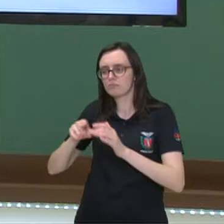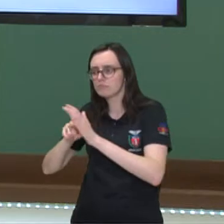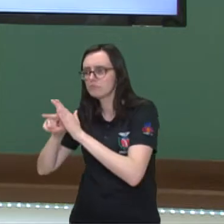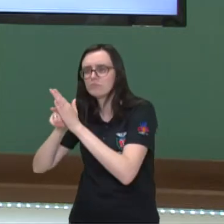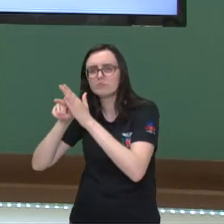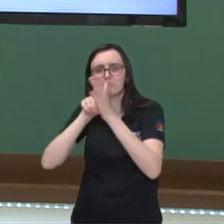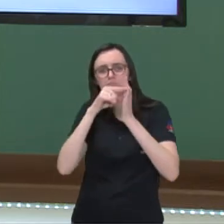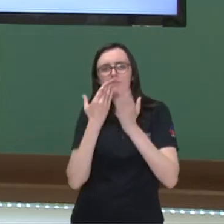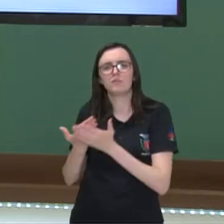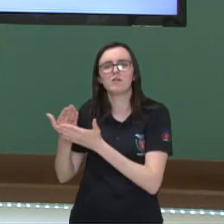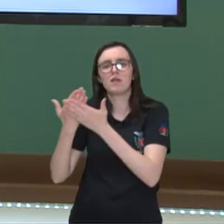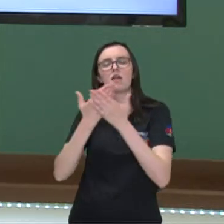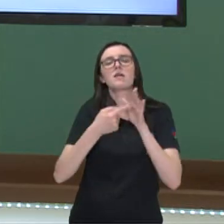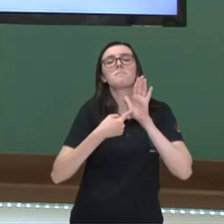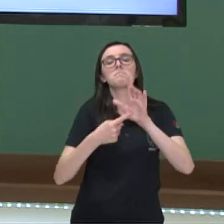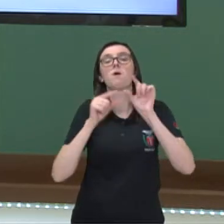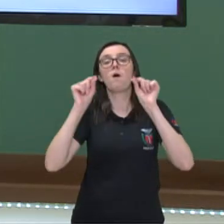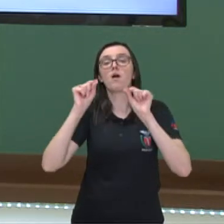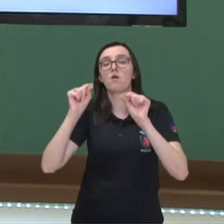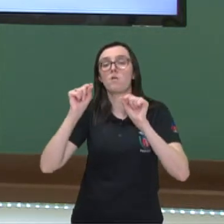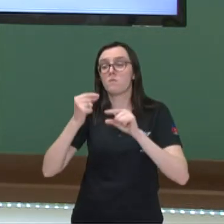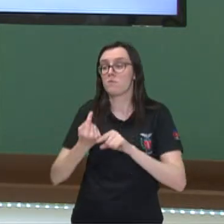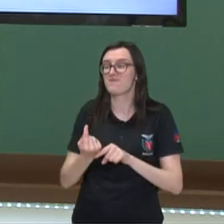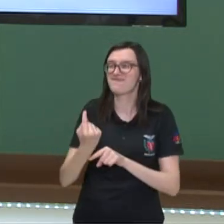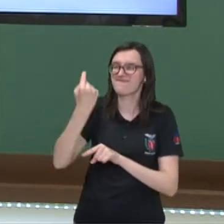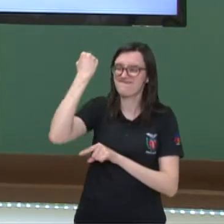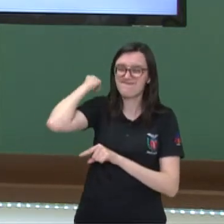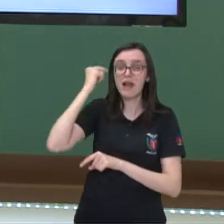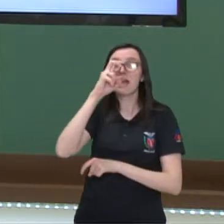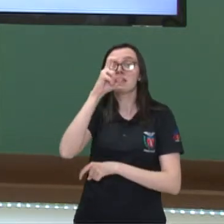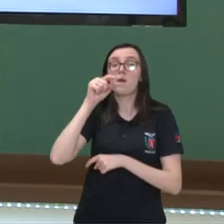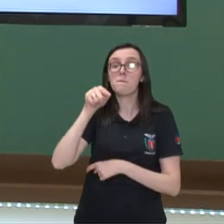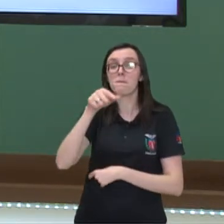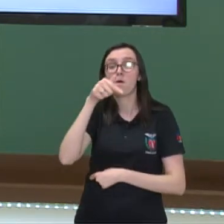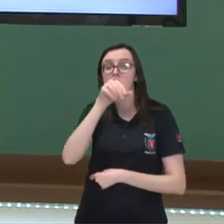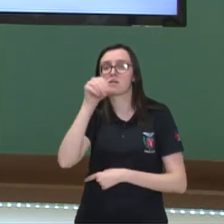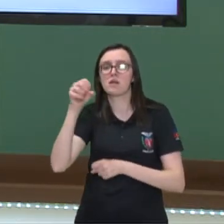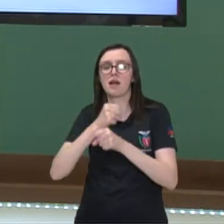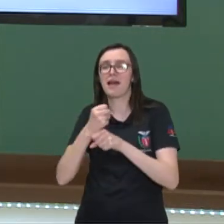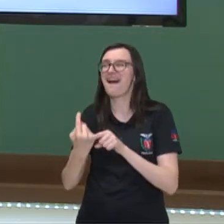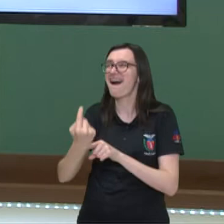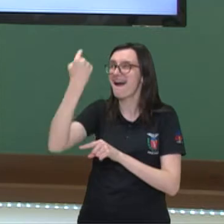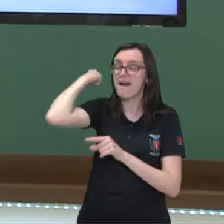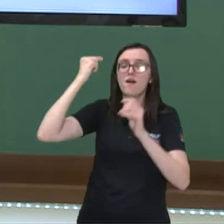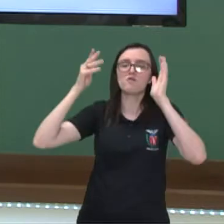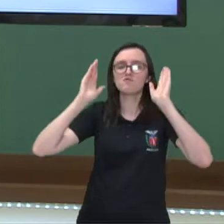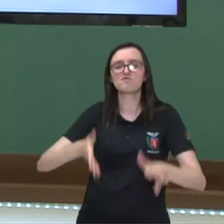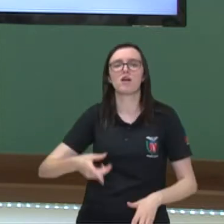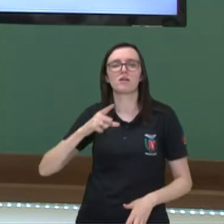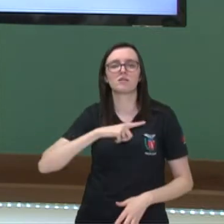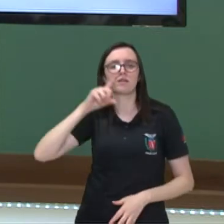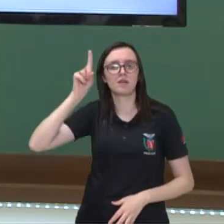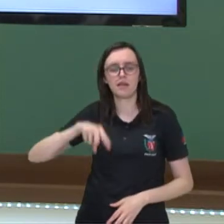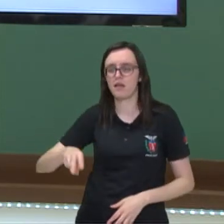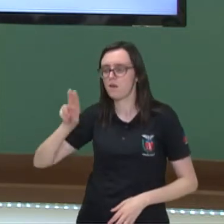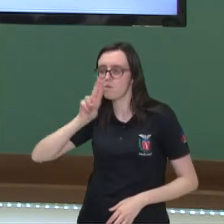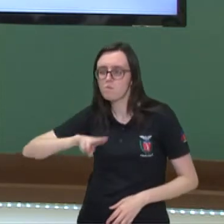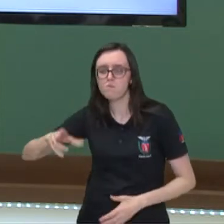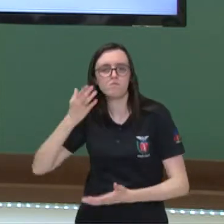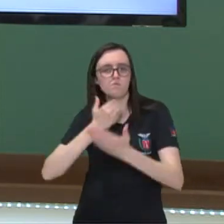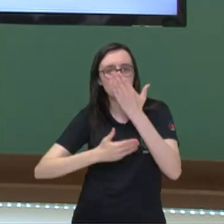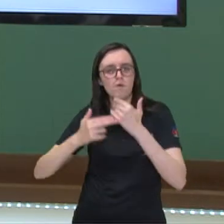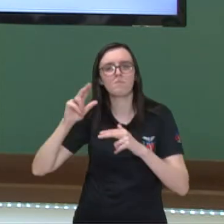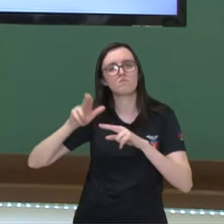estão dizendo que há quatro mil e cinco mil e setecentos anos atrás, já havia consumo e produção do